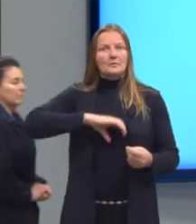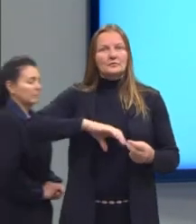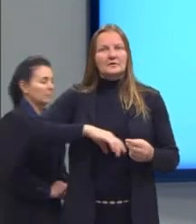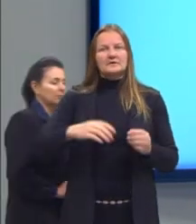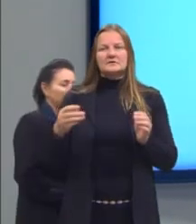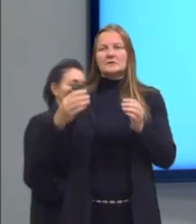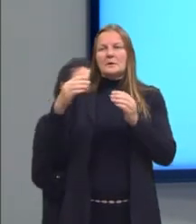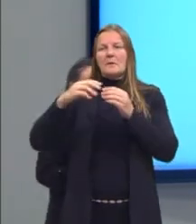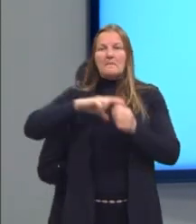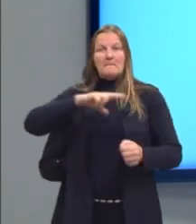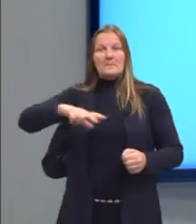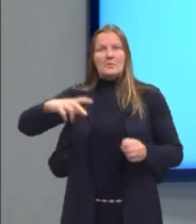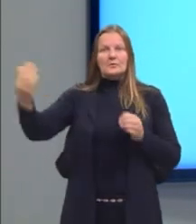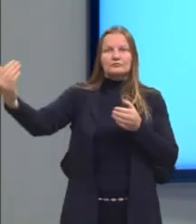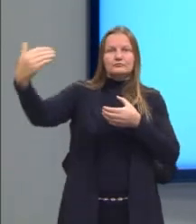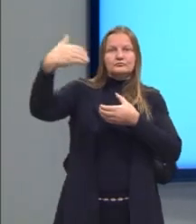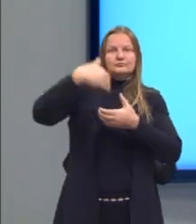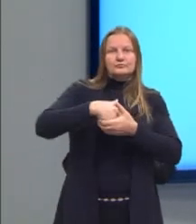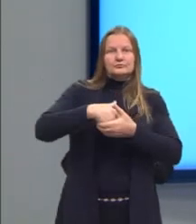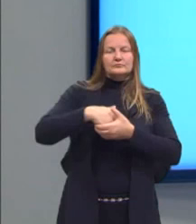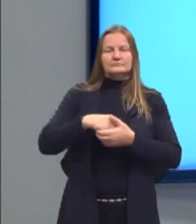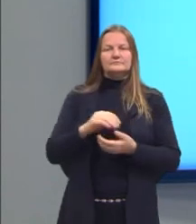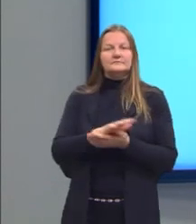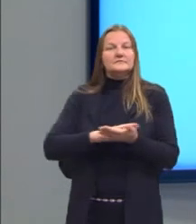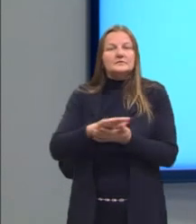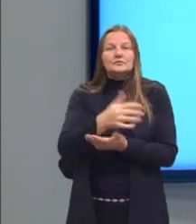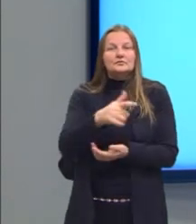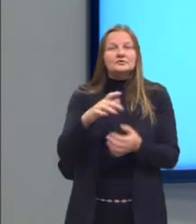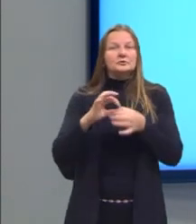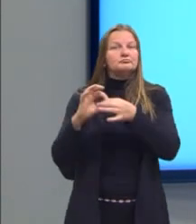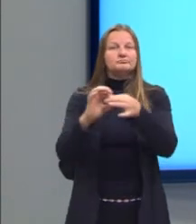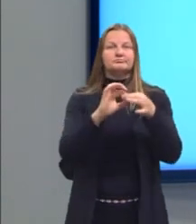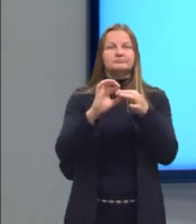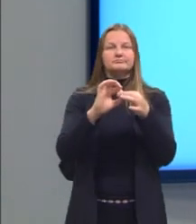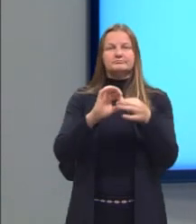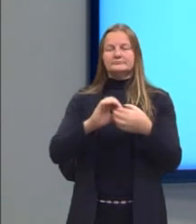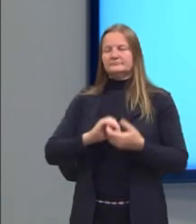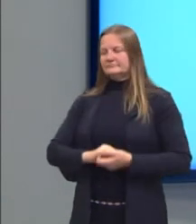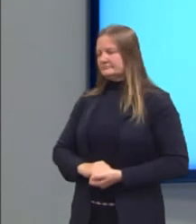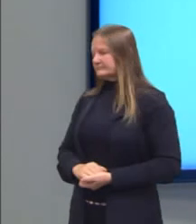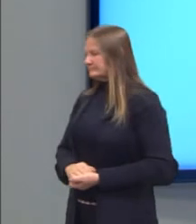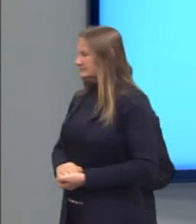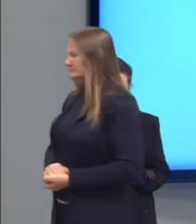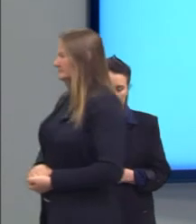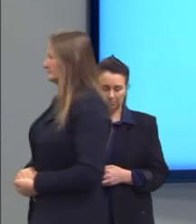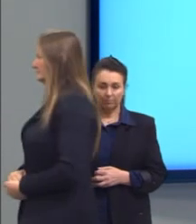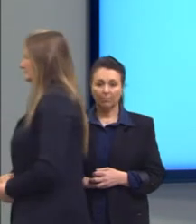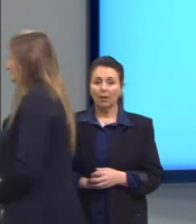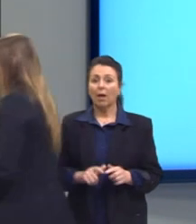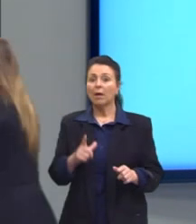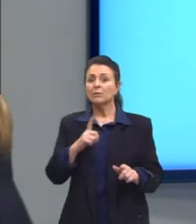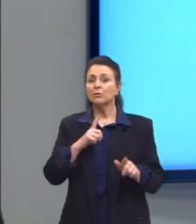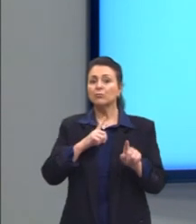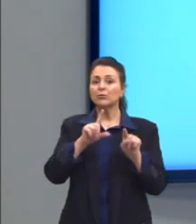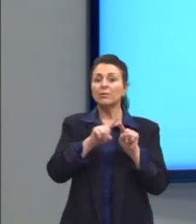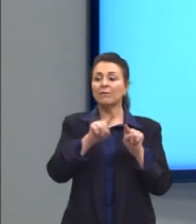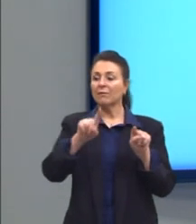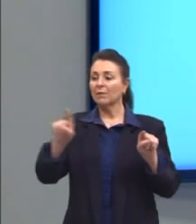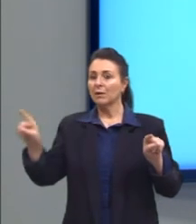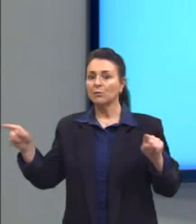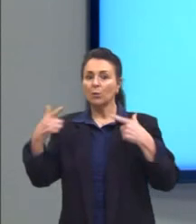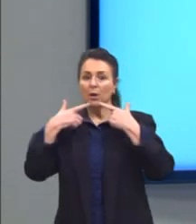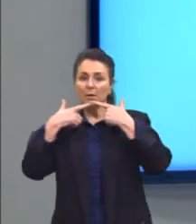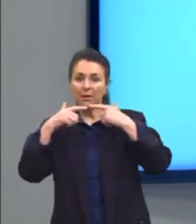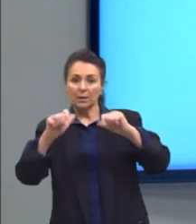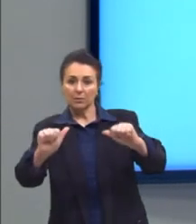trazido pelo colonizador, tampouco era uma língua homogênea. Havia variações dependendo da região de Portugal de onde